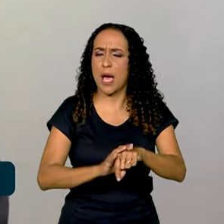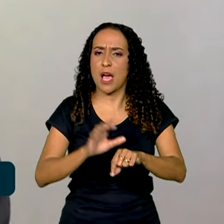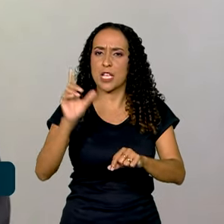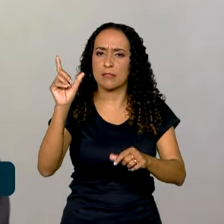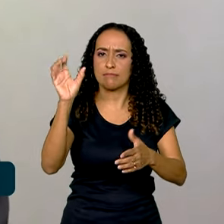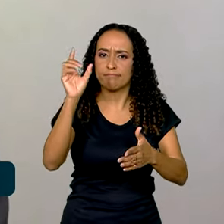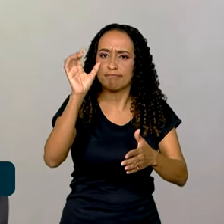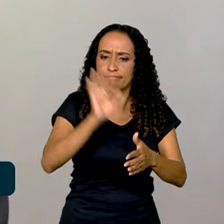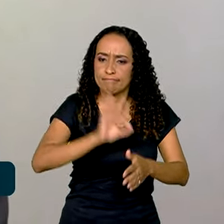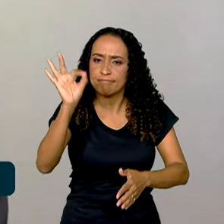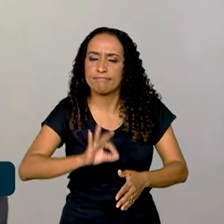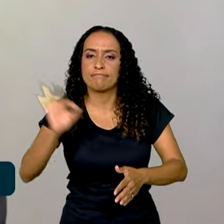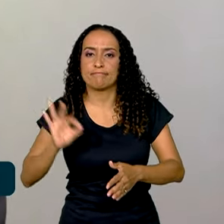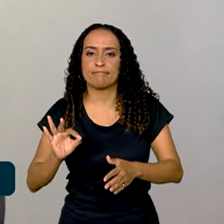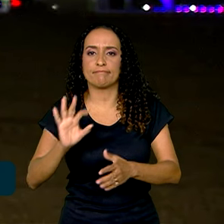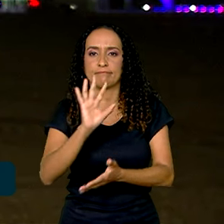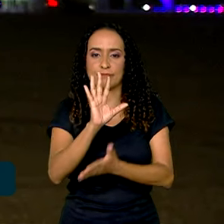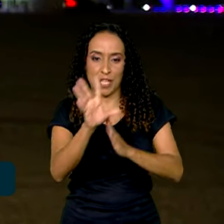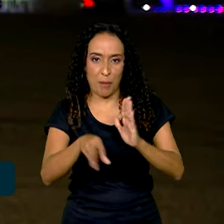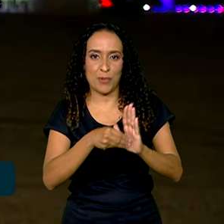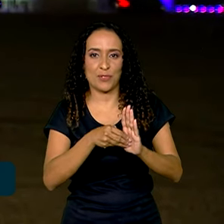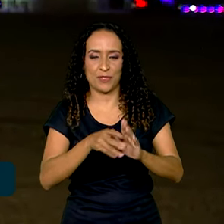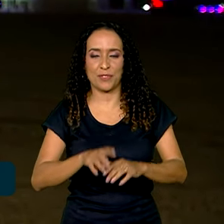taxas de desmatamento na Amazônia.